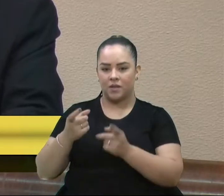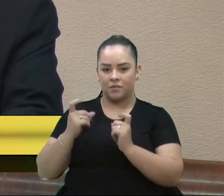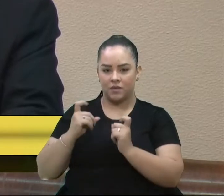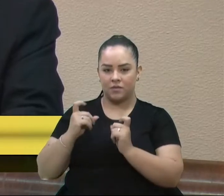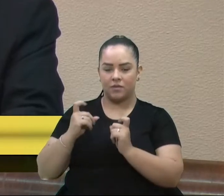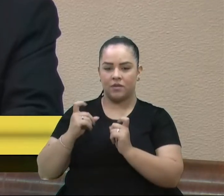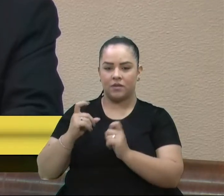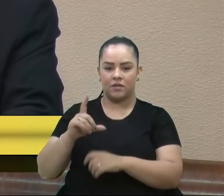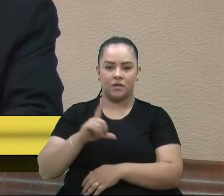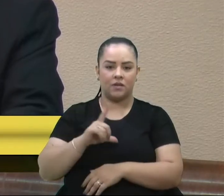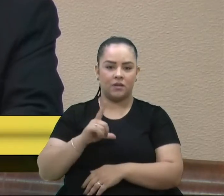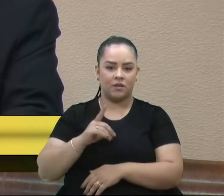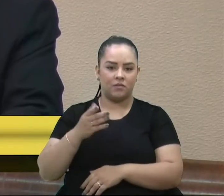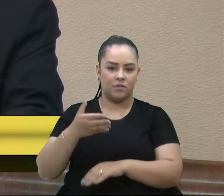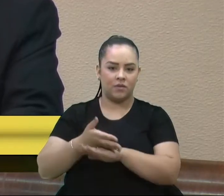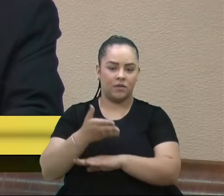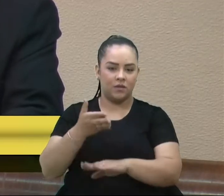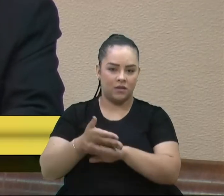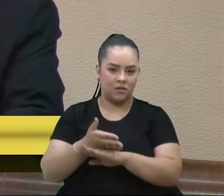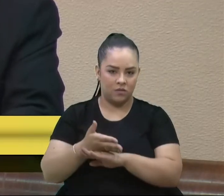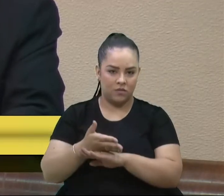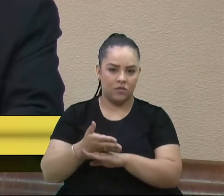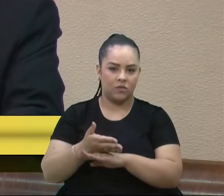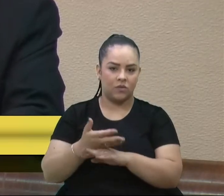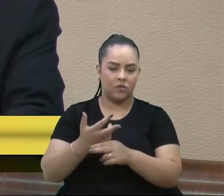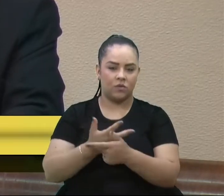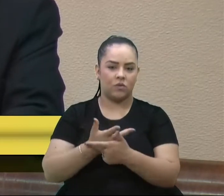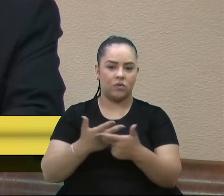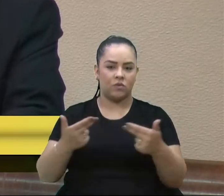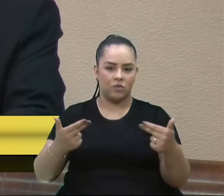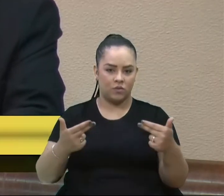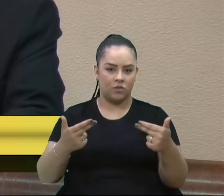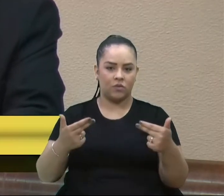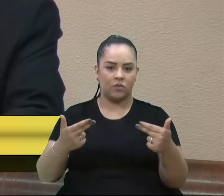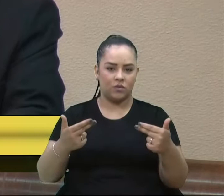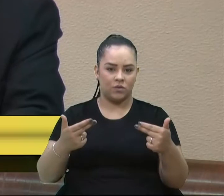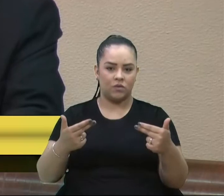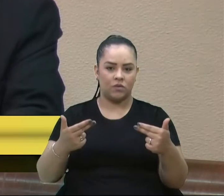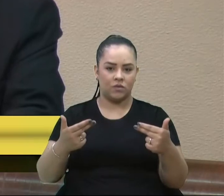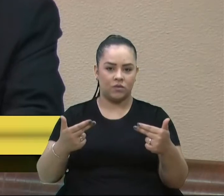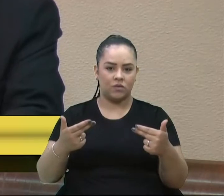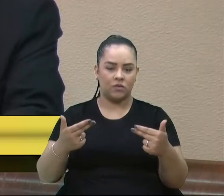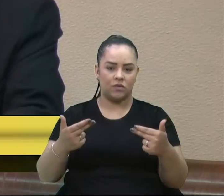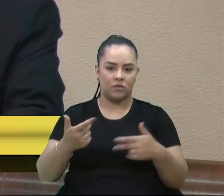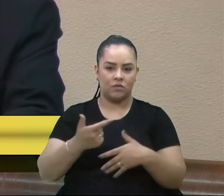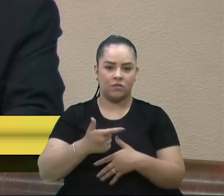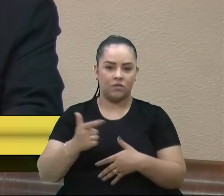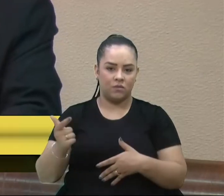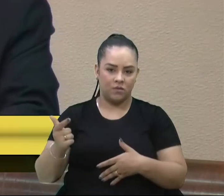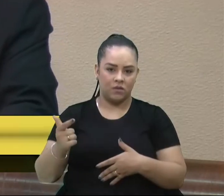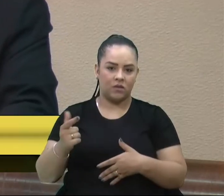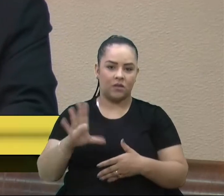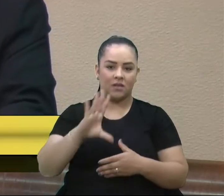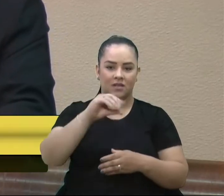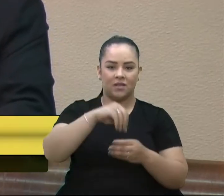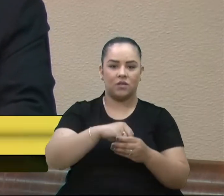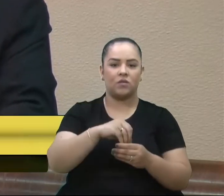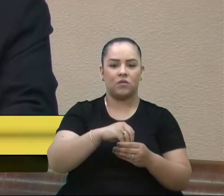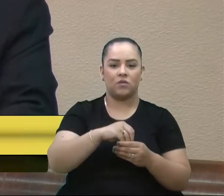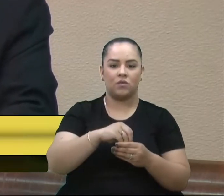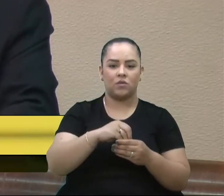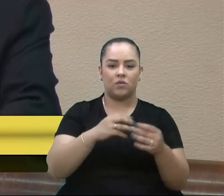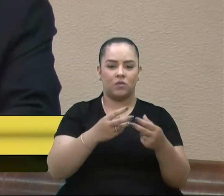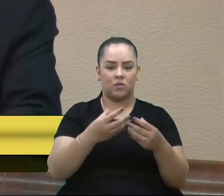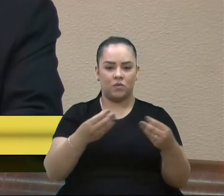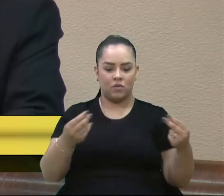da presença do produto de anti-fermentativos e teor de cloreto, além de um índice,